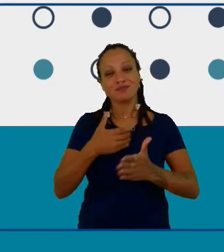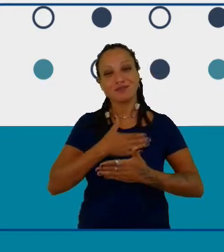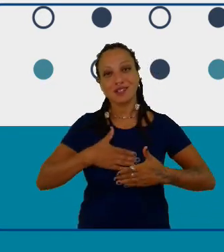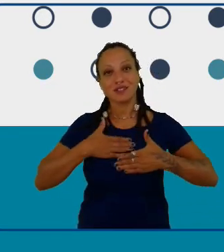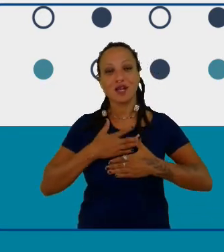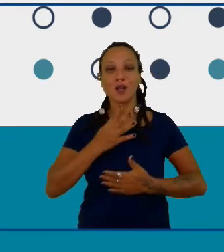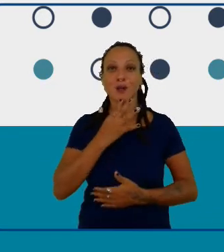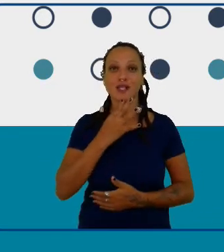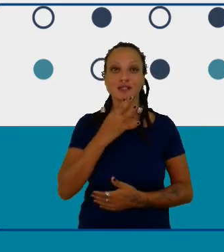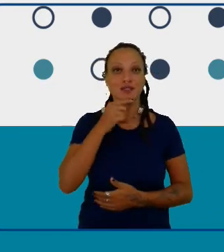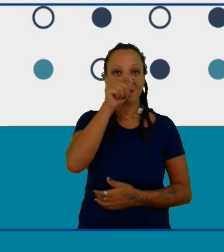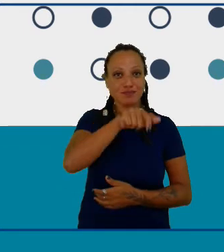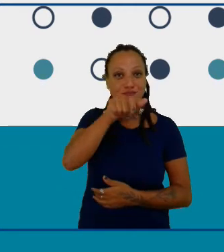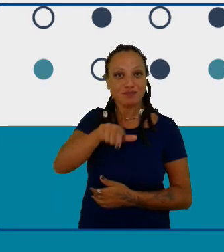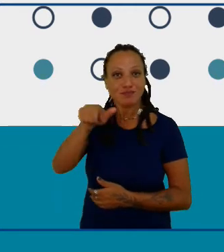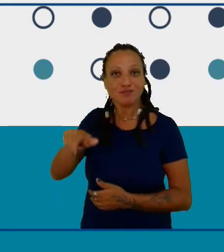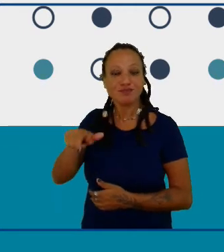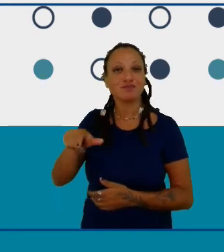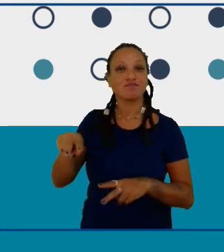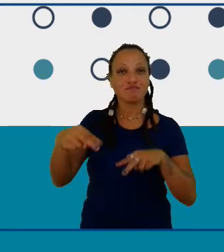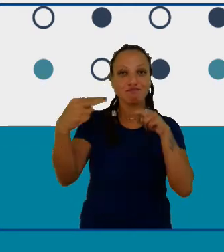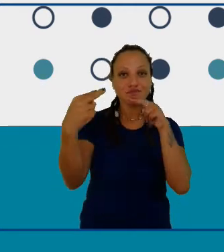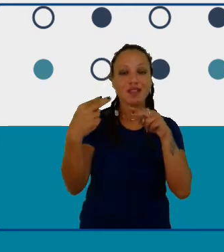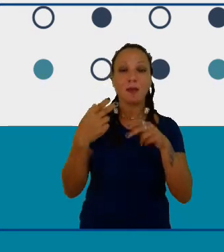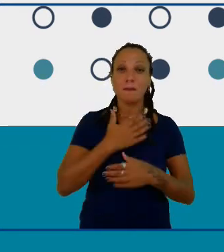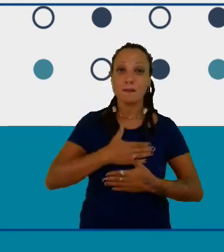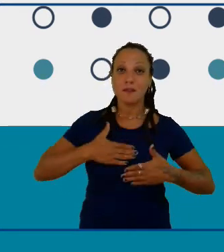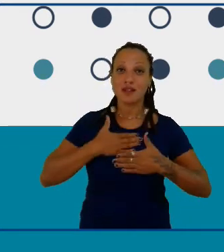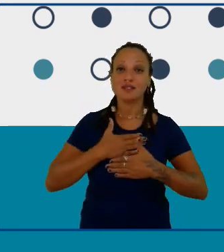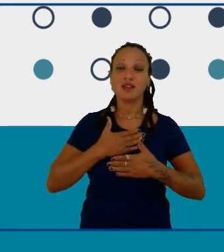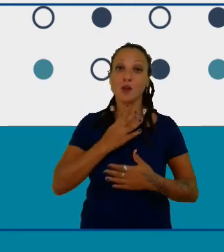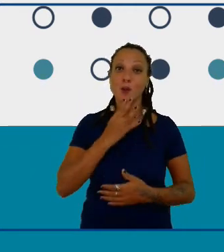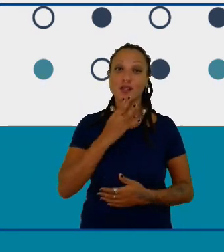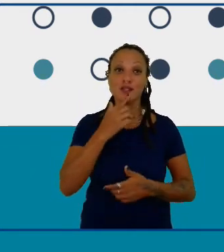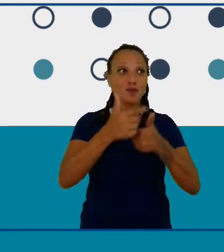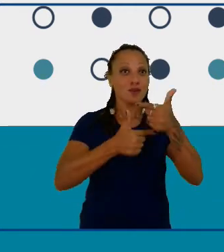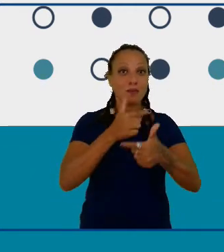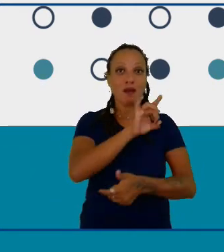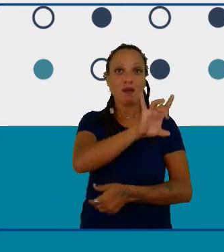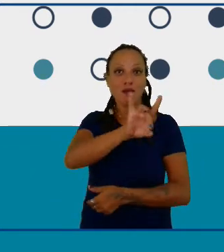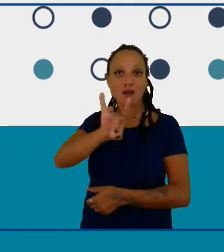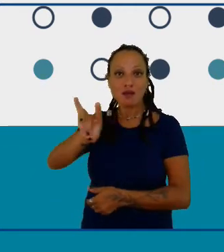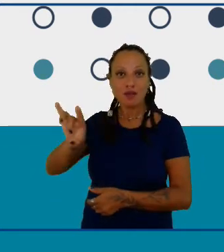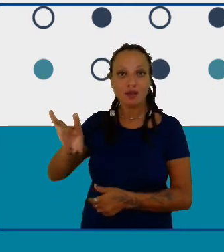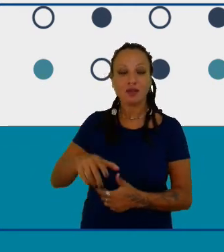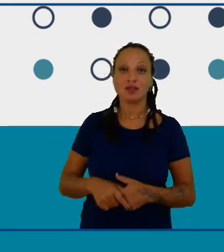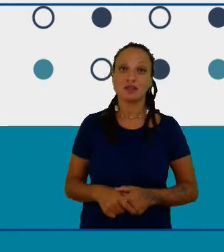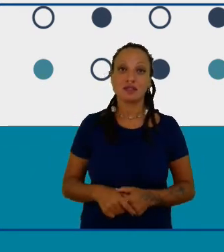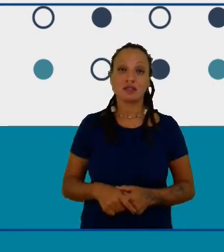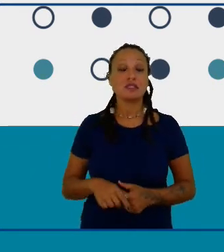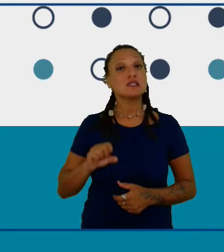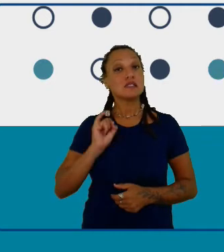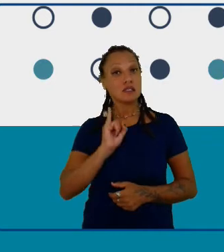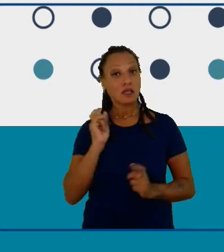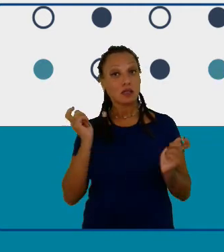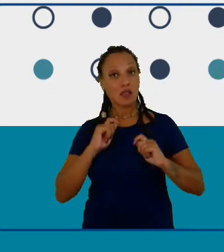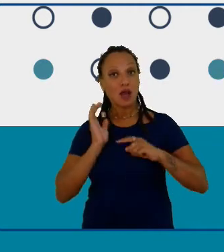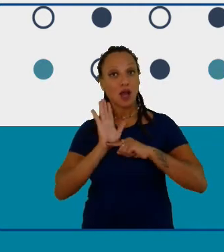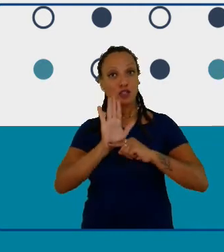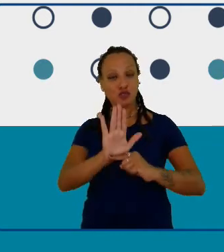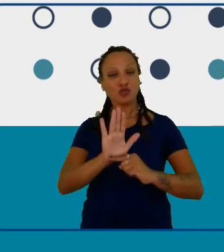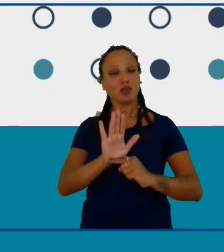conhecia e está sendo um prazer para mim conhecer as iniciativas de vocês o que eu puder ajudar aí mesmo